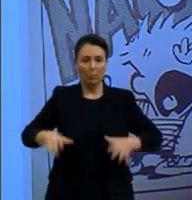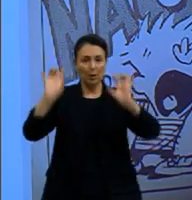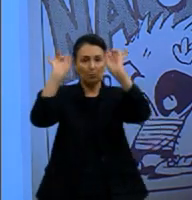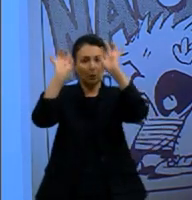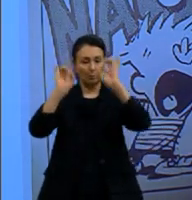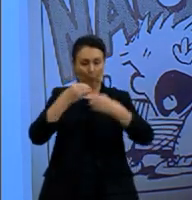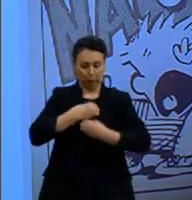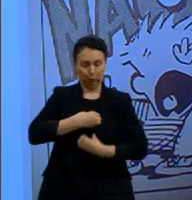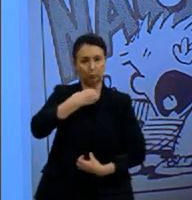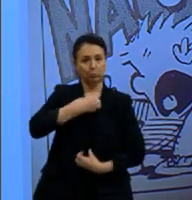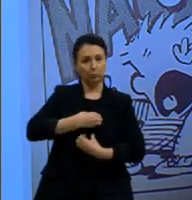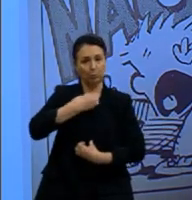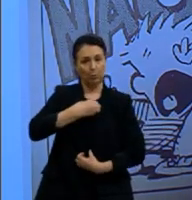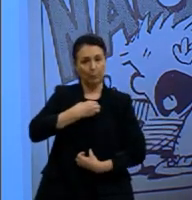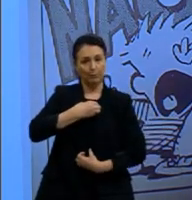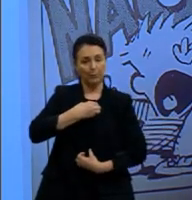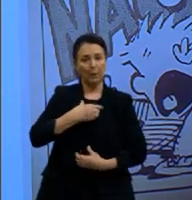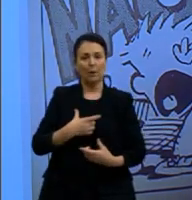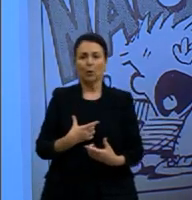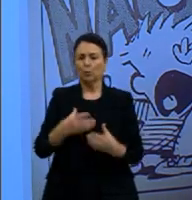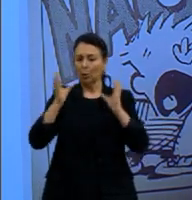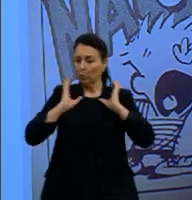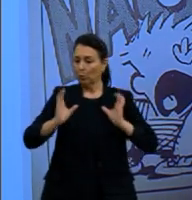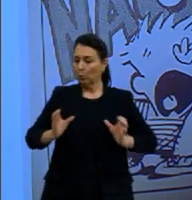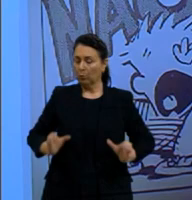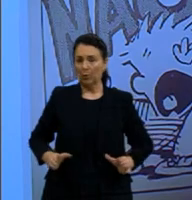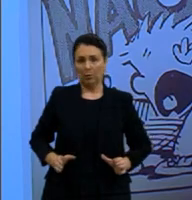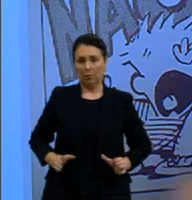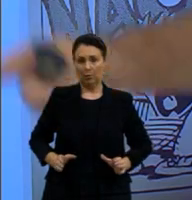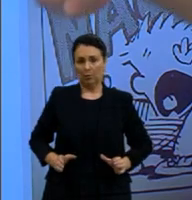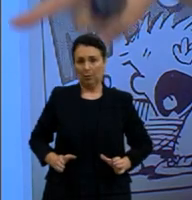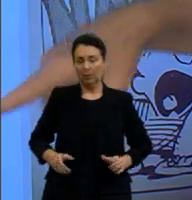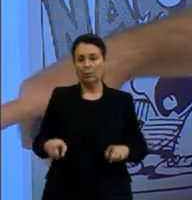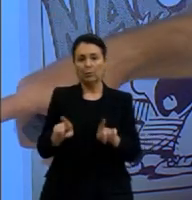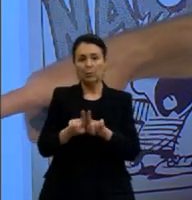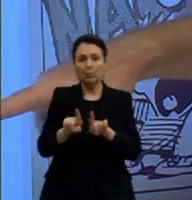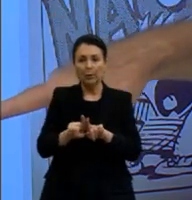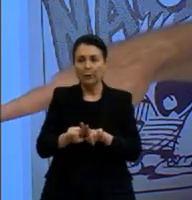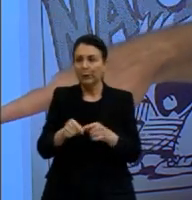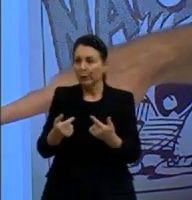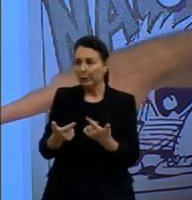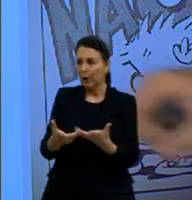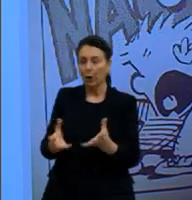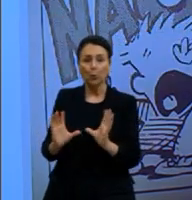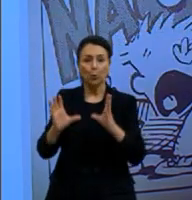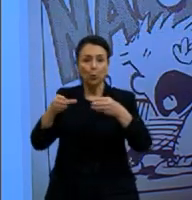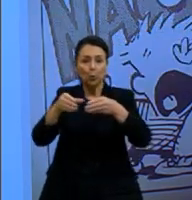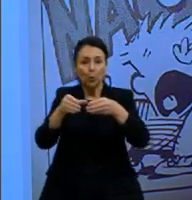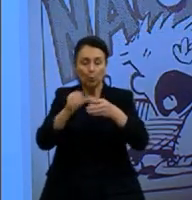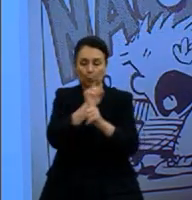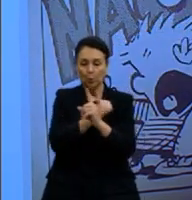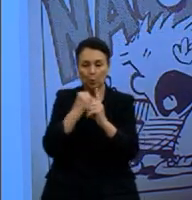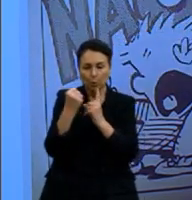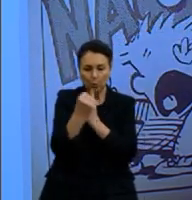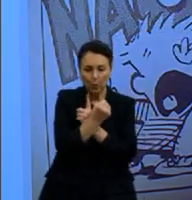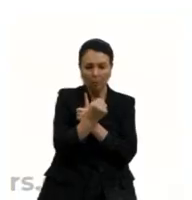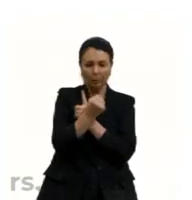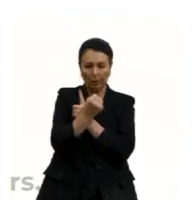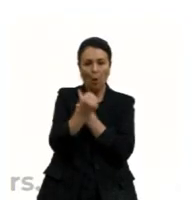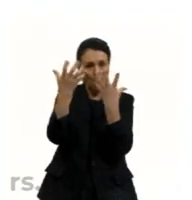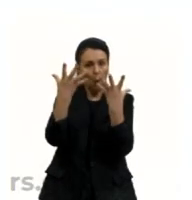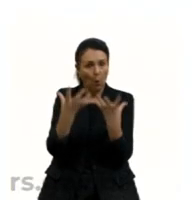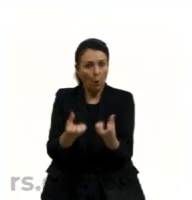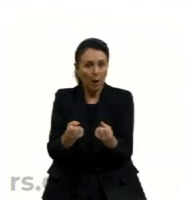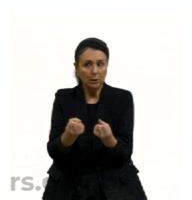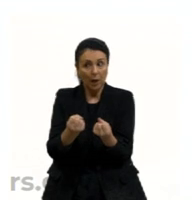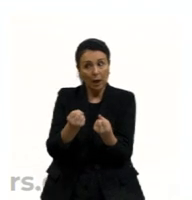e infinitos comportamentos. Nós muitas vezes vamos até pela questão de aprovação do grupo social, nós acabamos seguindo esse fluxo e